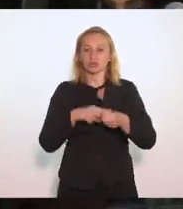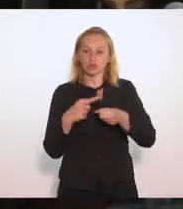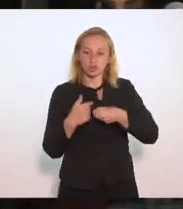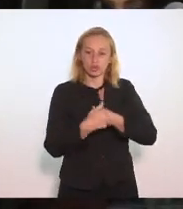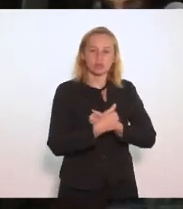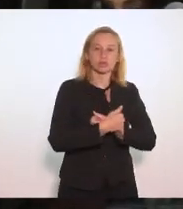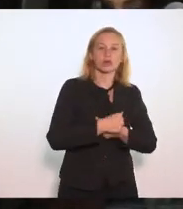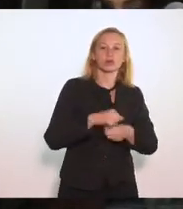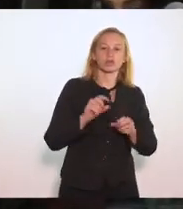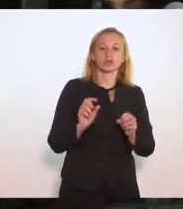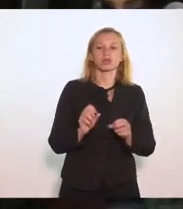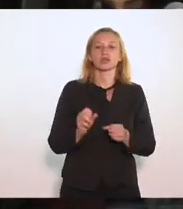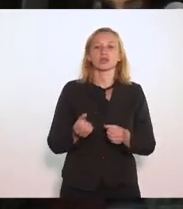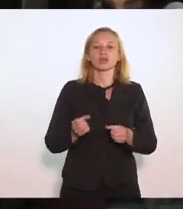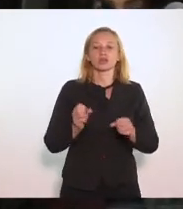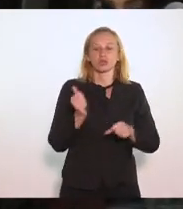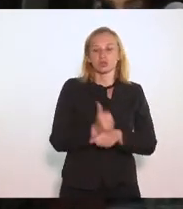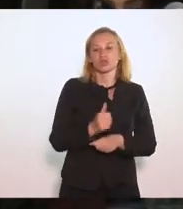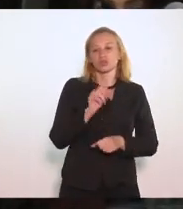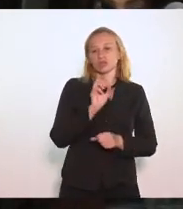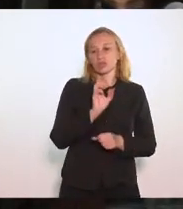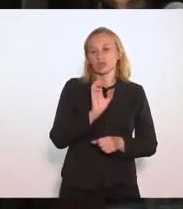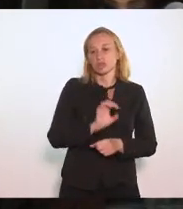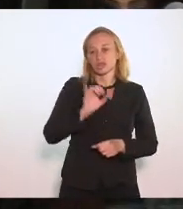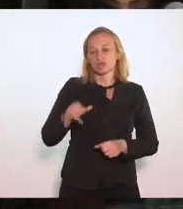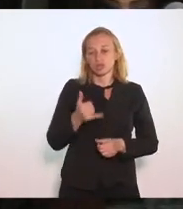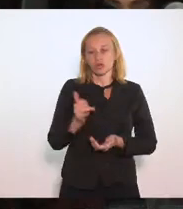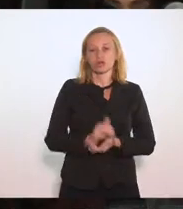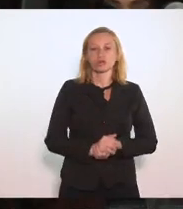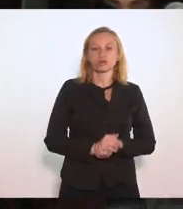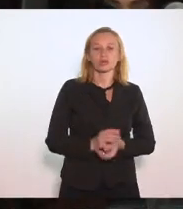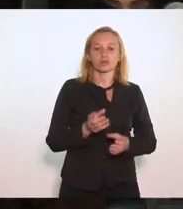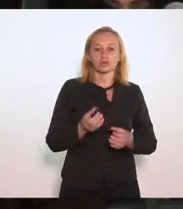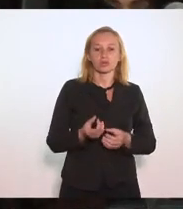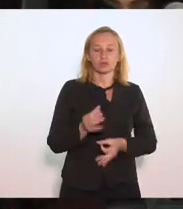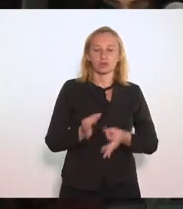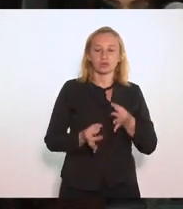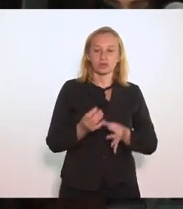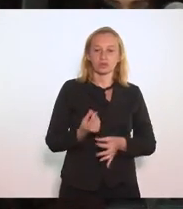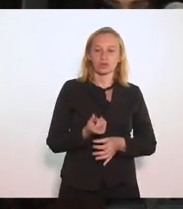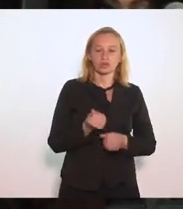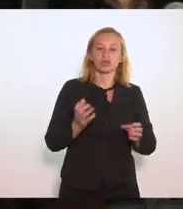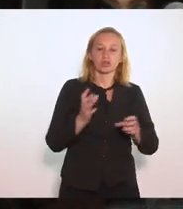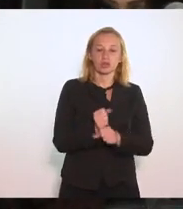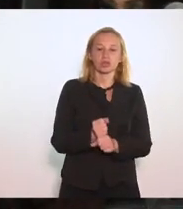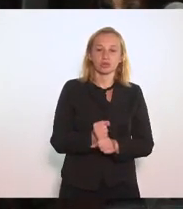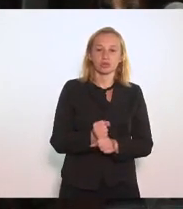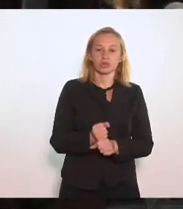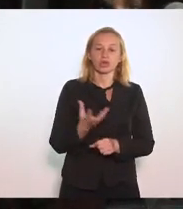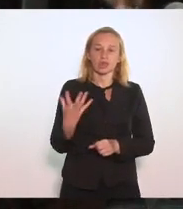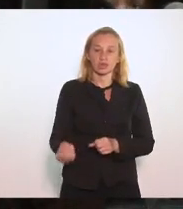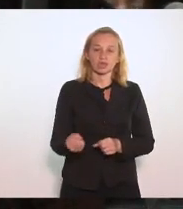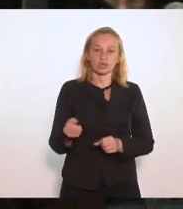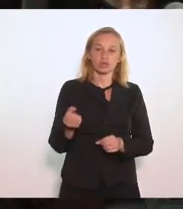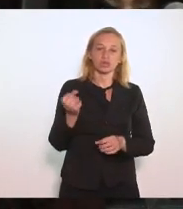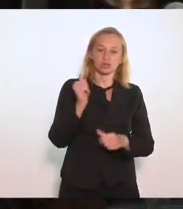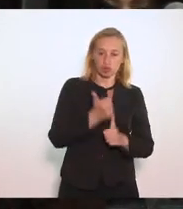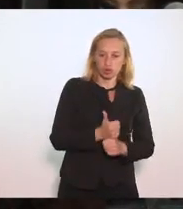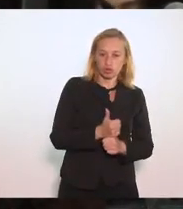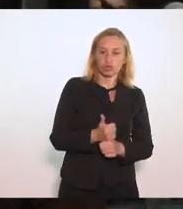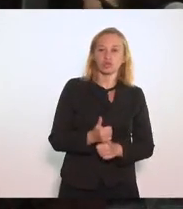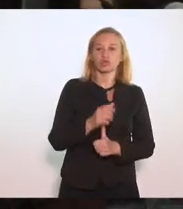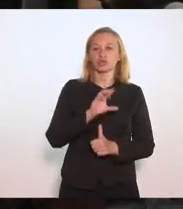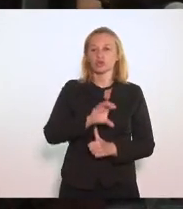regional favorável com o substitutivo da CCJ tributação favorável com o substituto com o